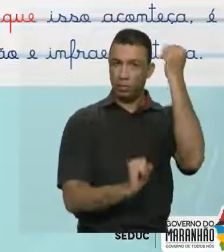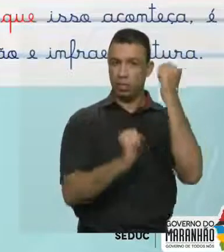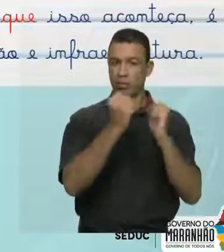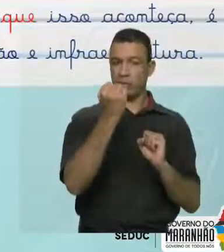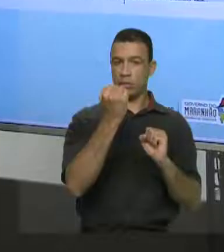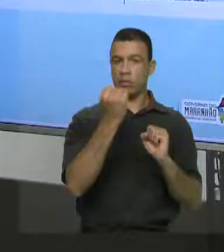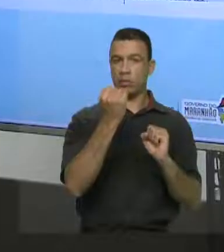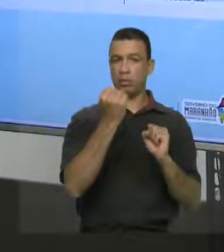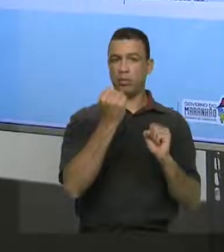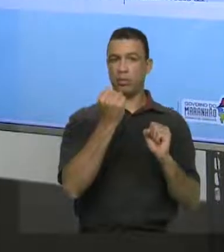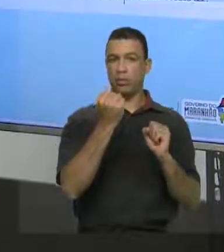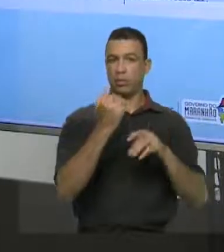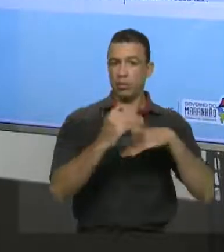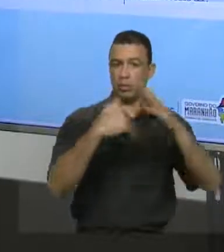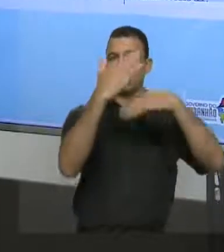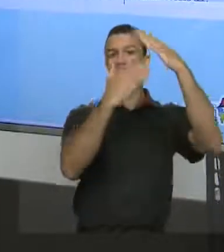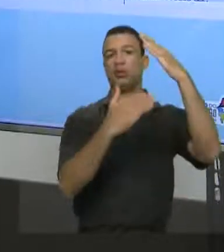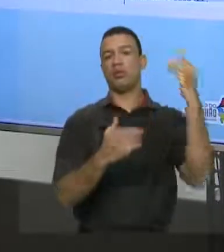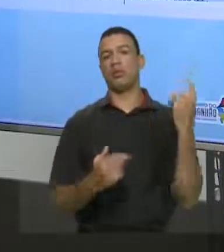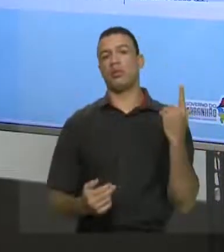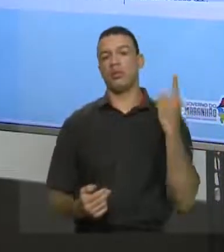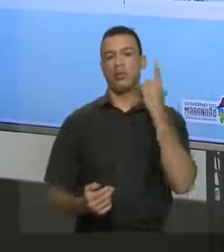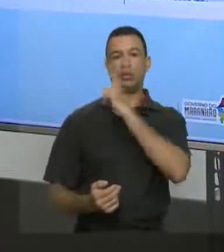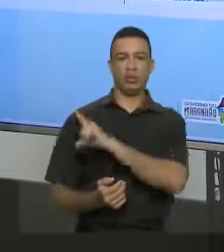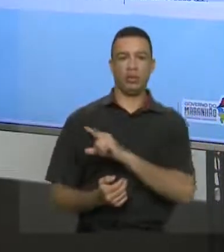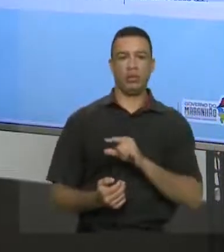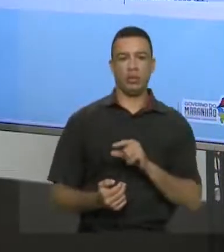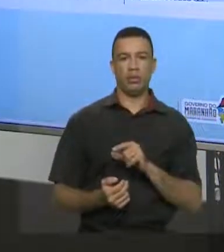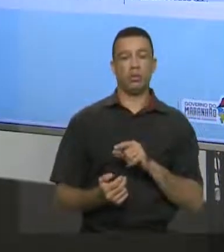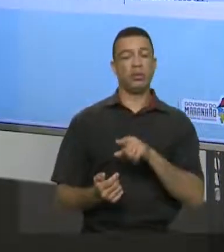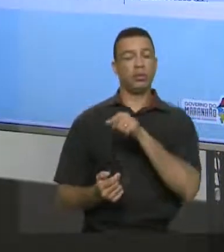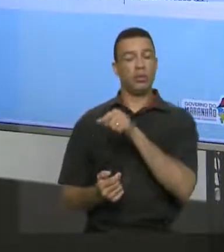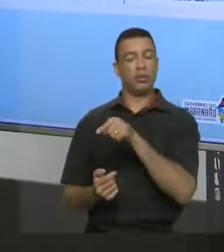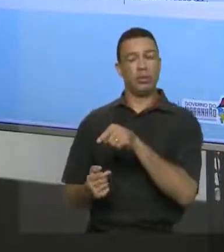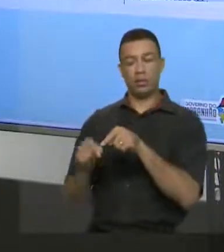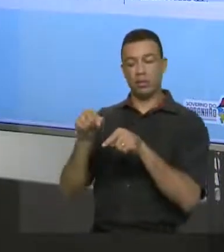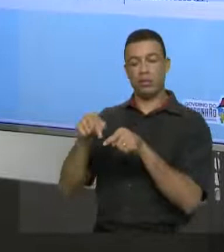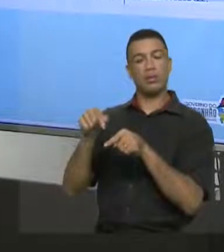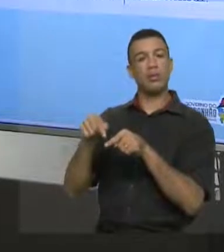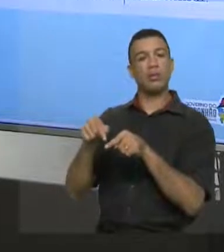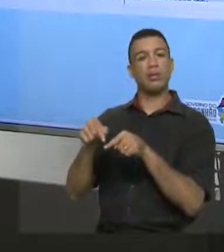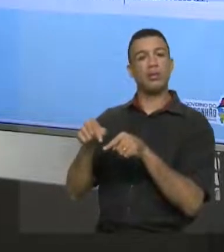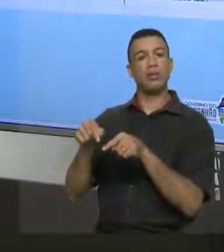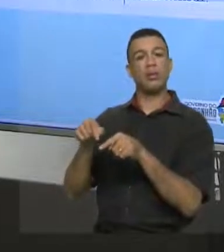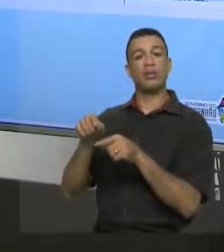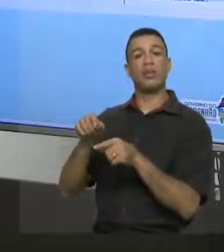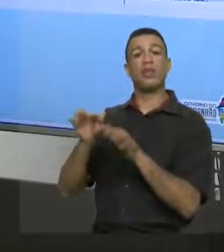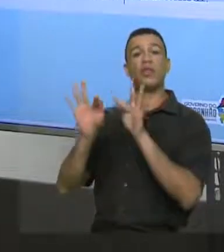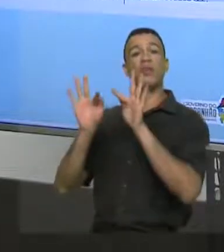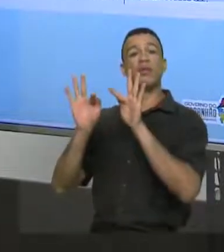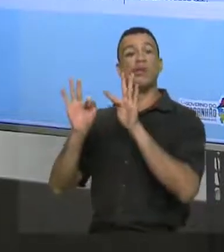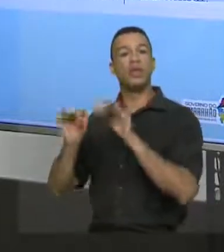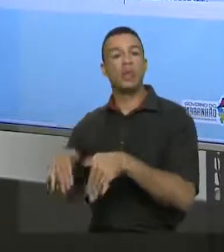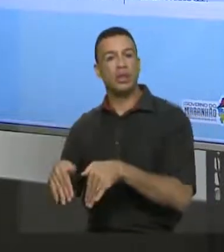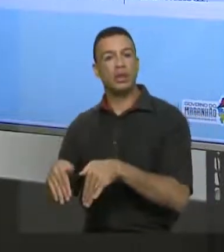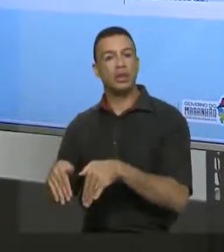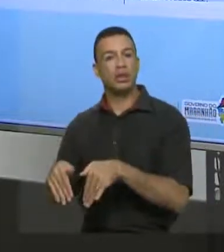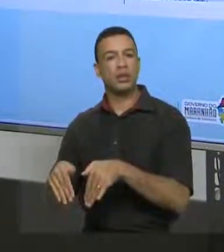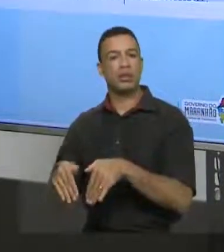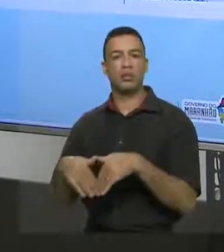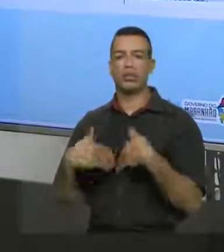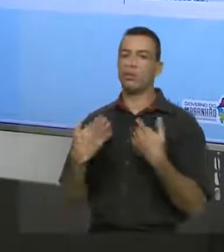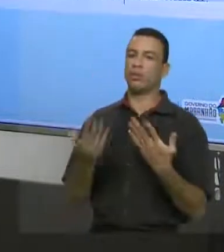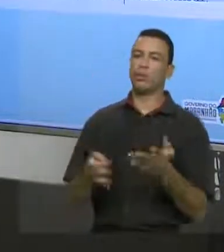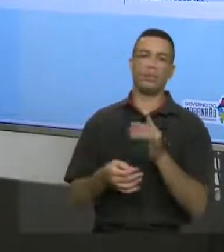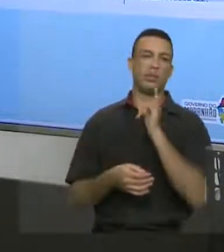desenvolva, certo? Então, você tem aí nitidamente uma relação de finalidade. Aqui é só um